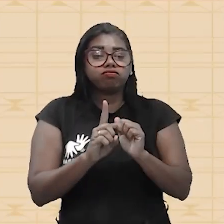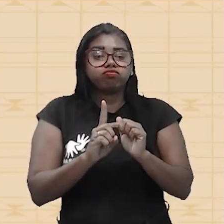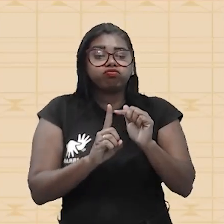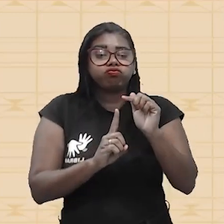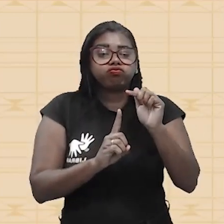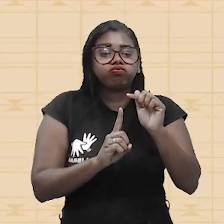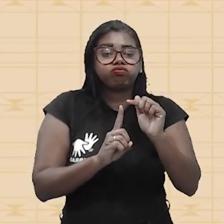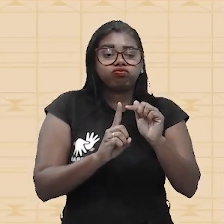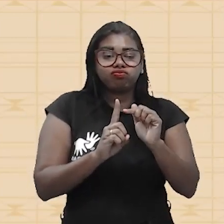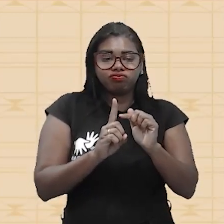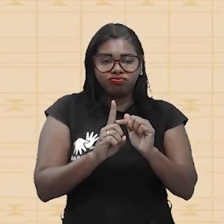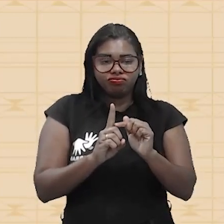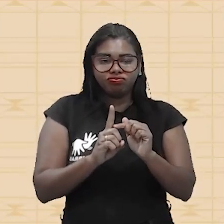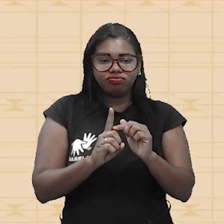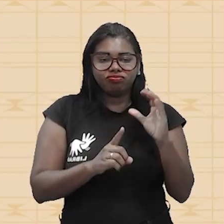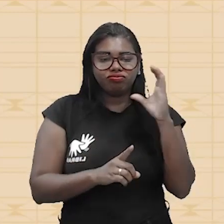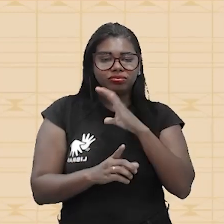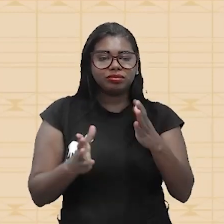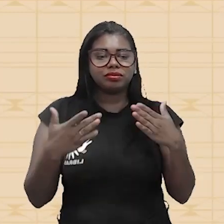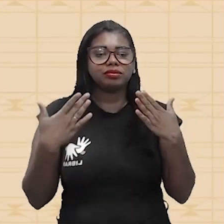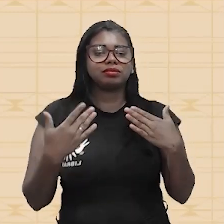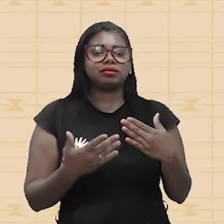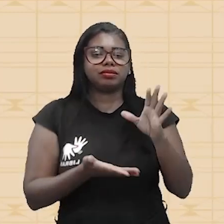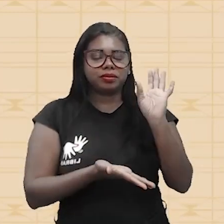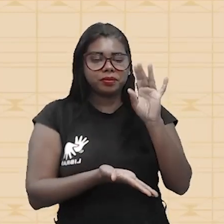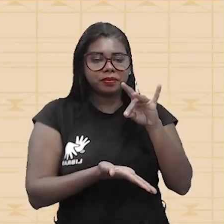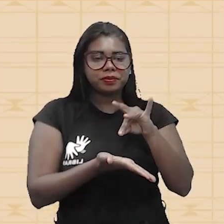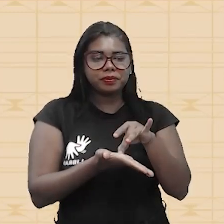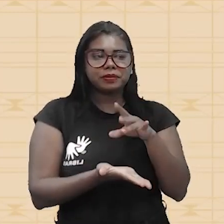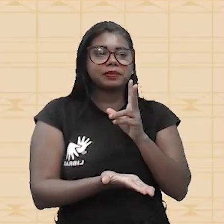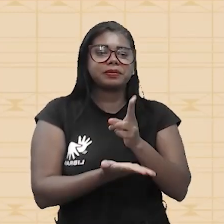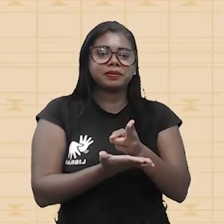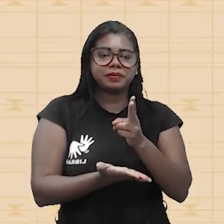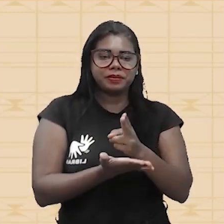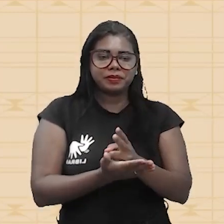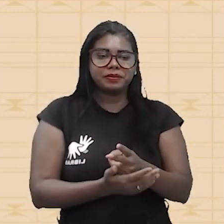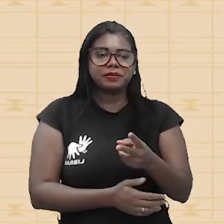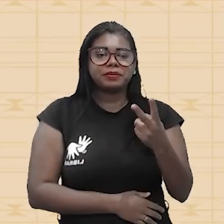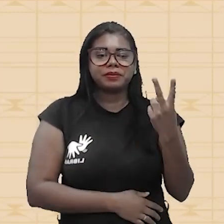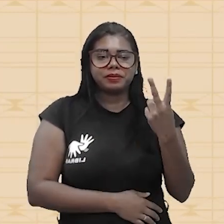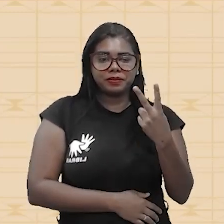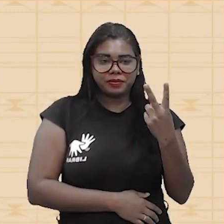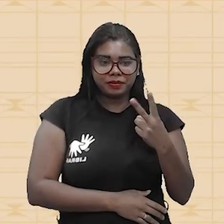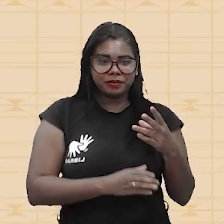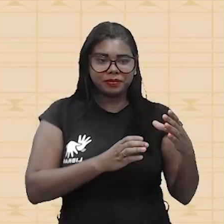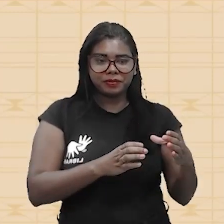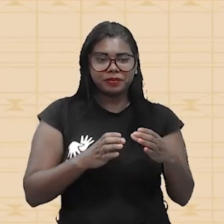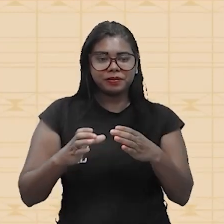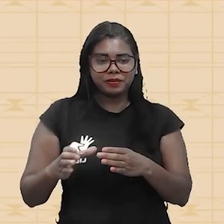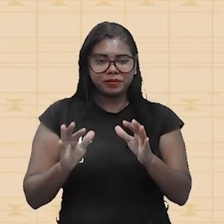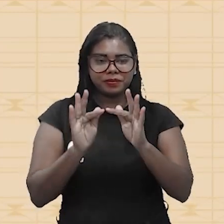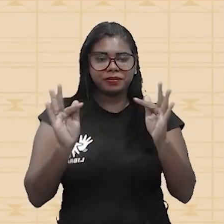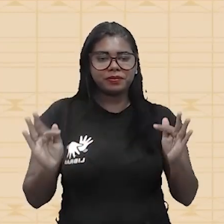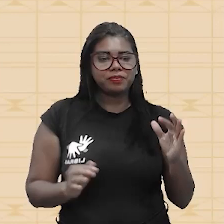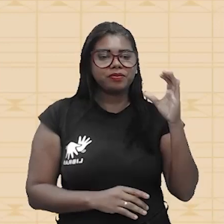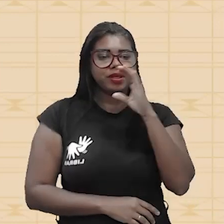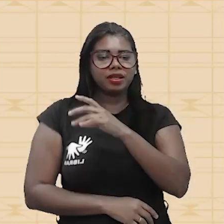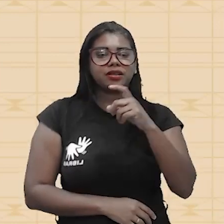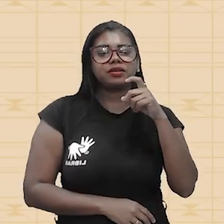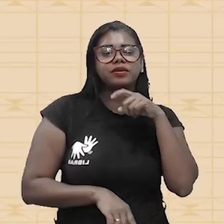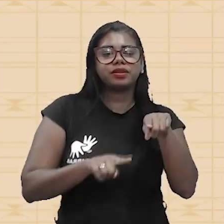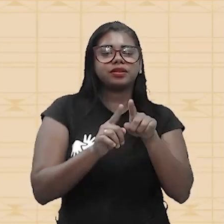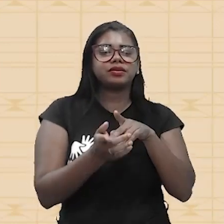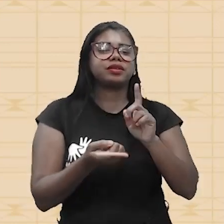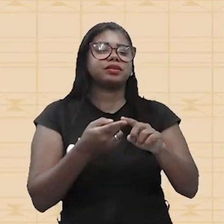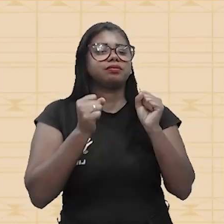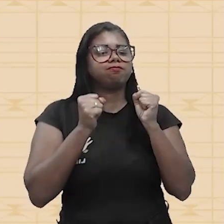máquina térmica ideal, ela sempre vai operar entre dois reservatórios de uma fonte térmica quente e fria, e que pode